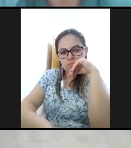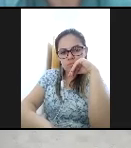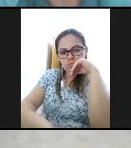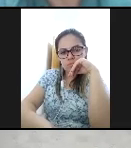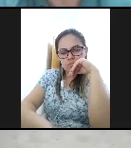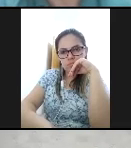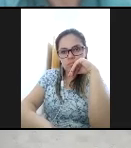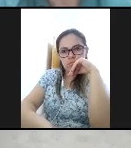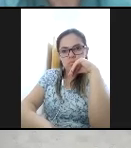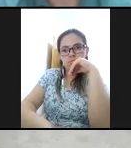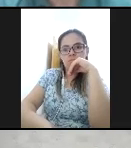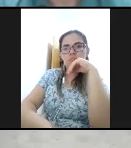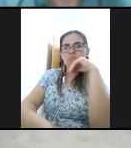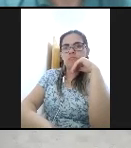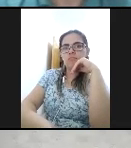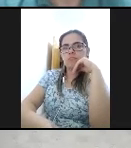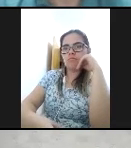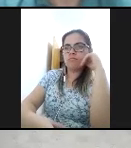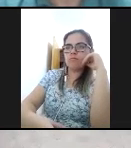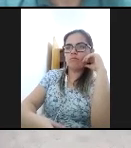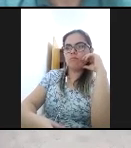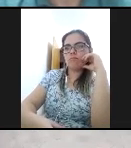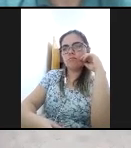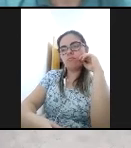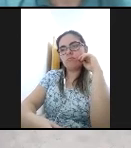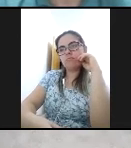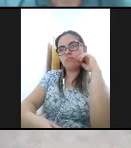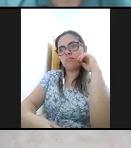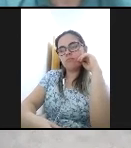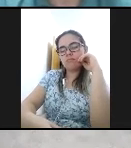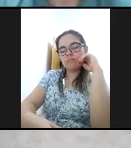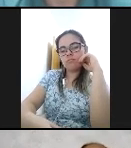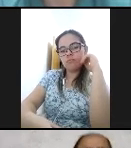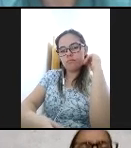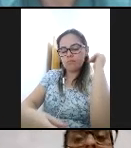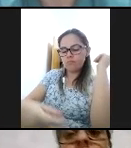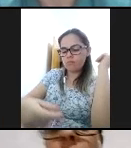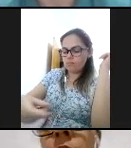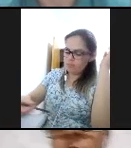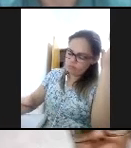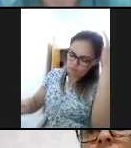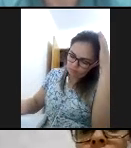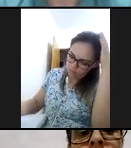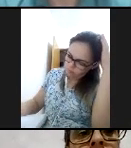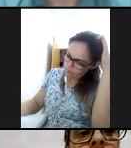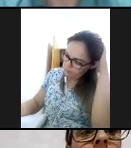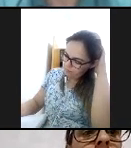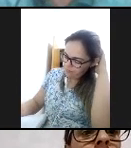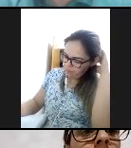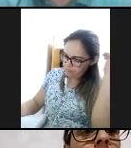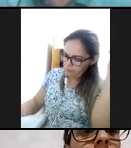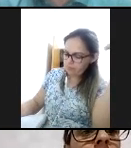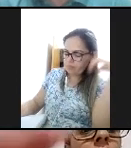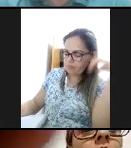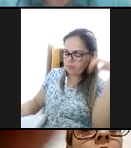educação no Brasil? O drama da educação no Brasil é que nós já estamos imersos em uma